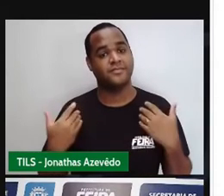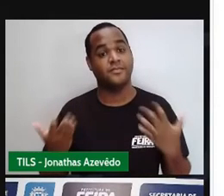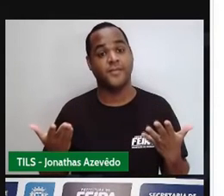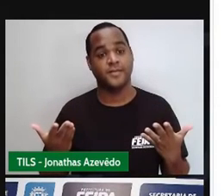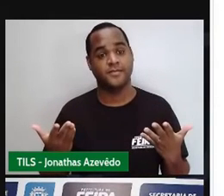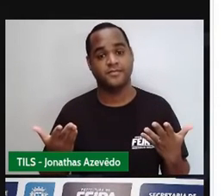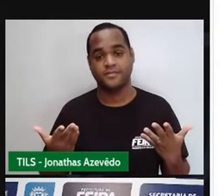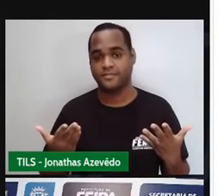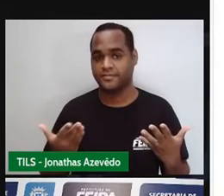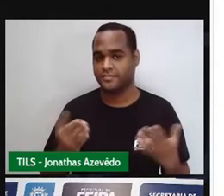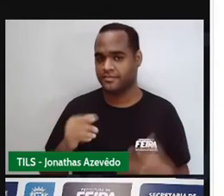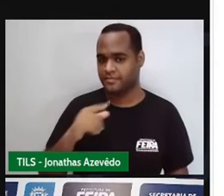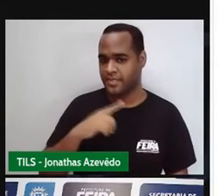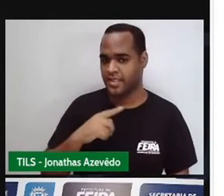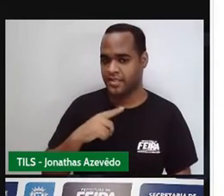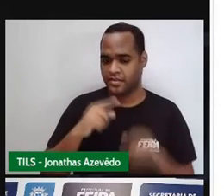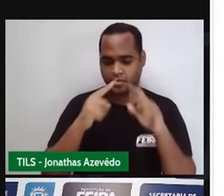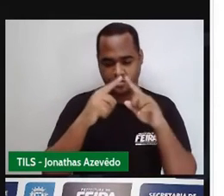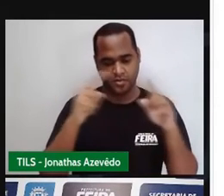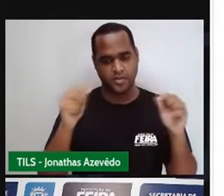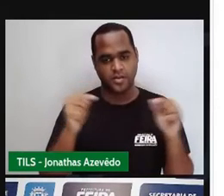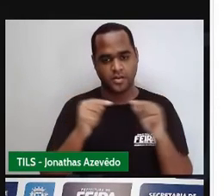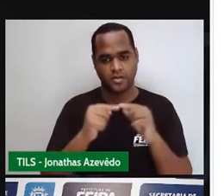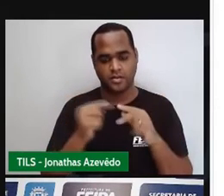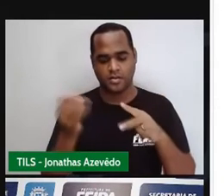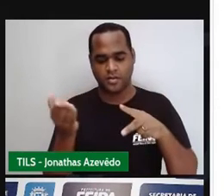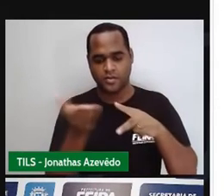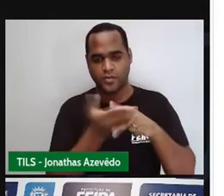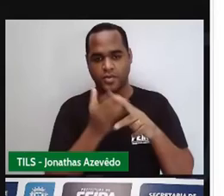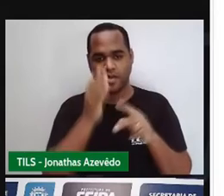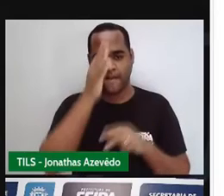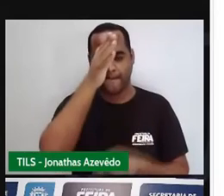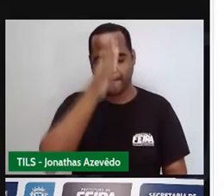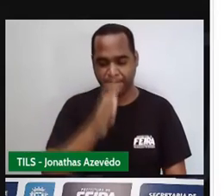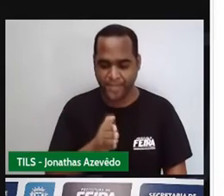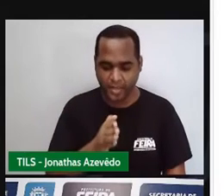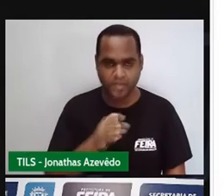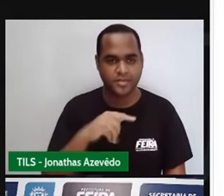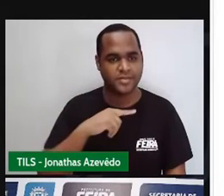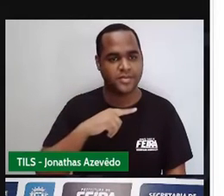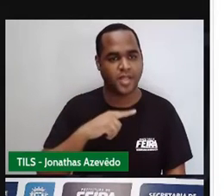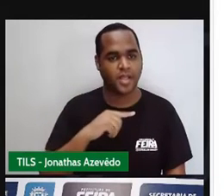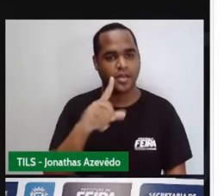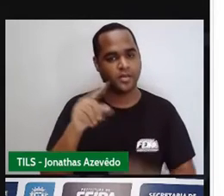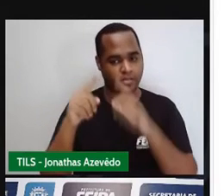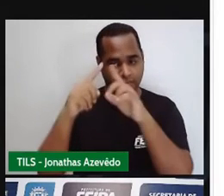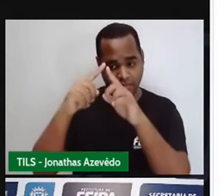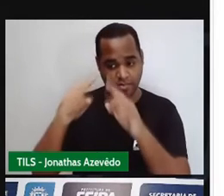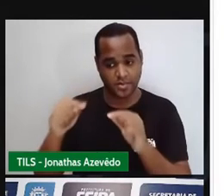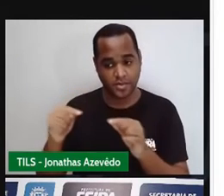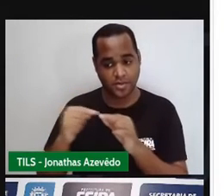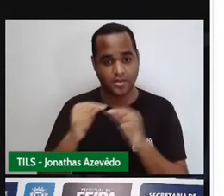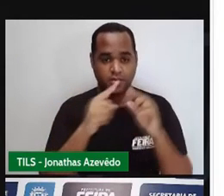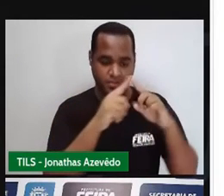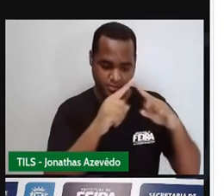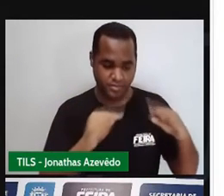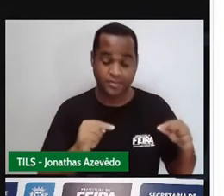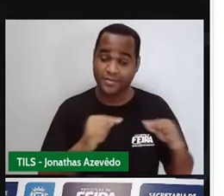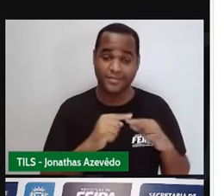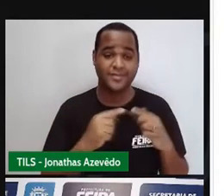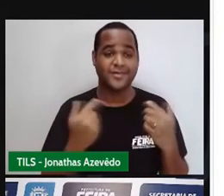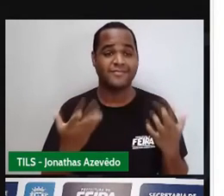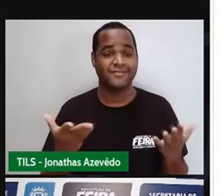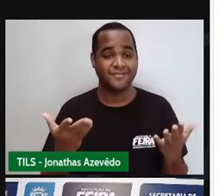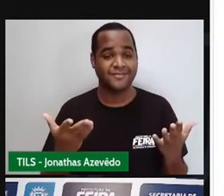o retângulo vira duas metades e essas duas metades são triângulos. Por isso que